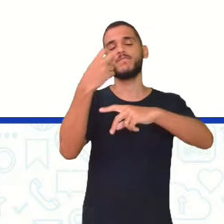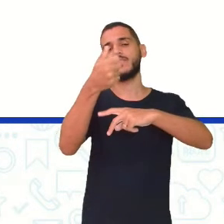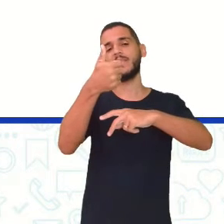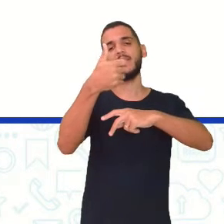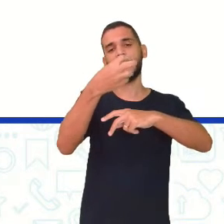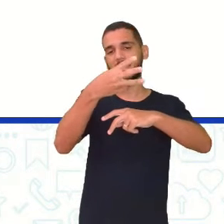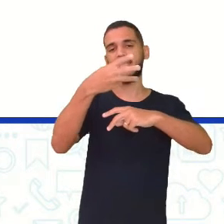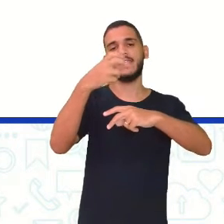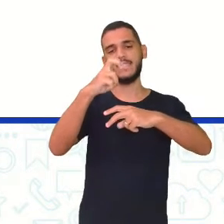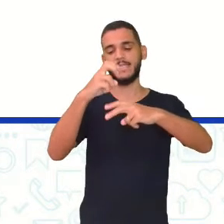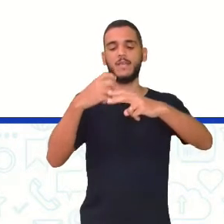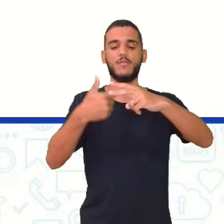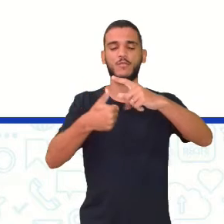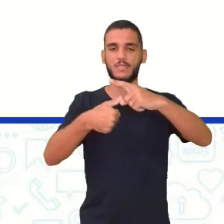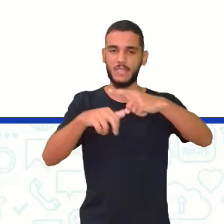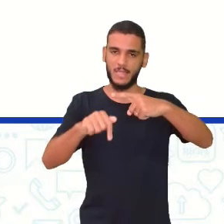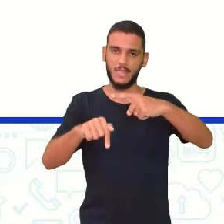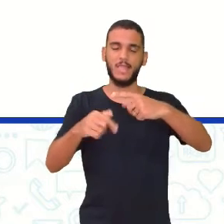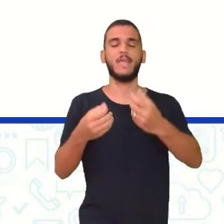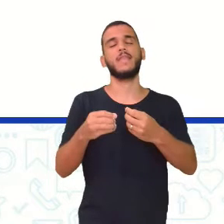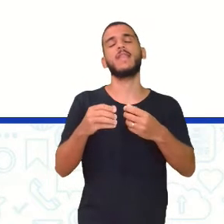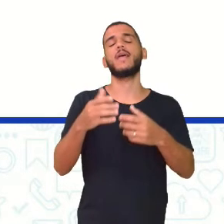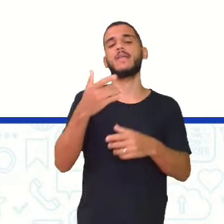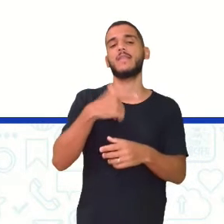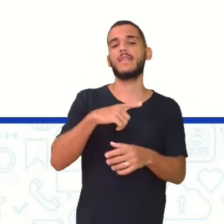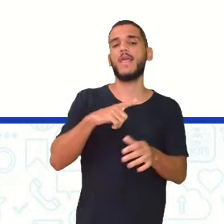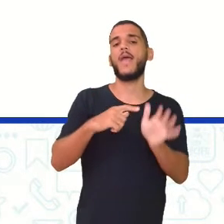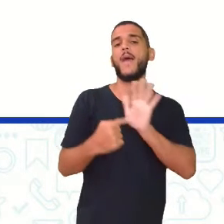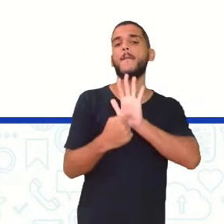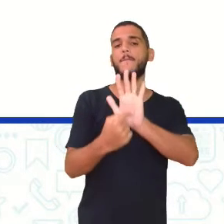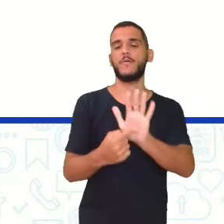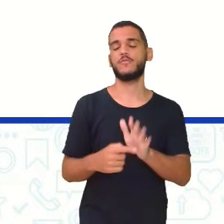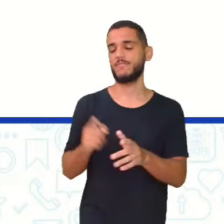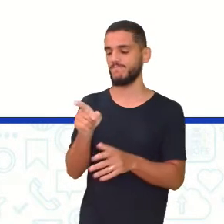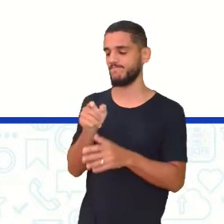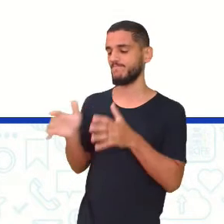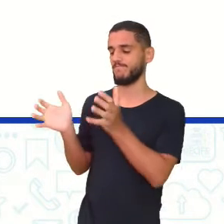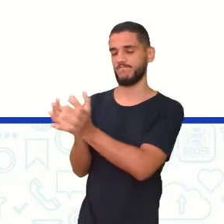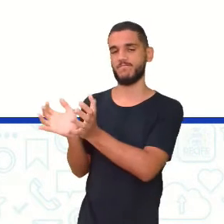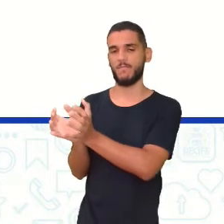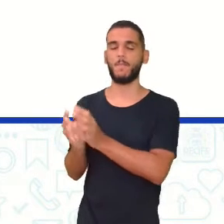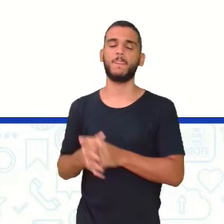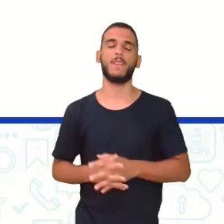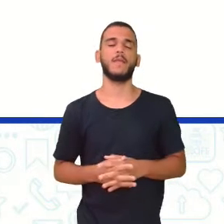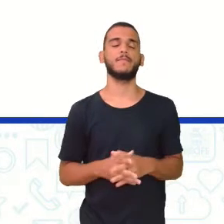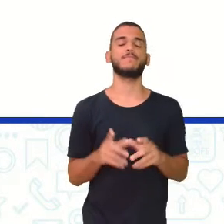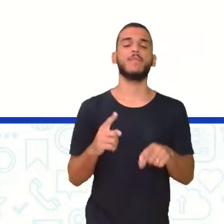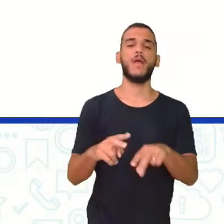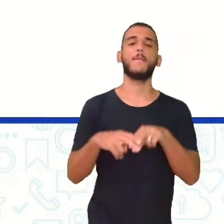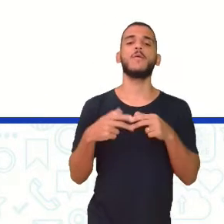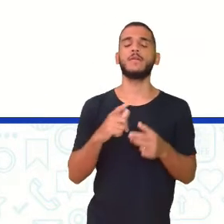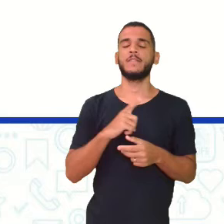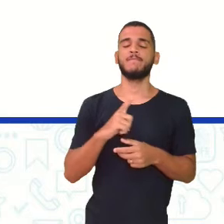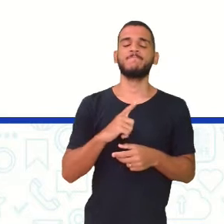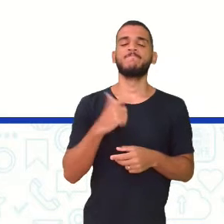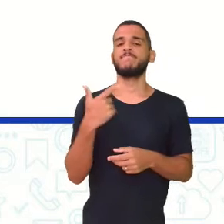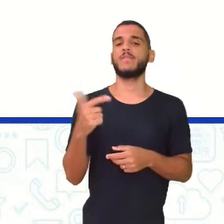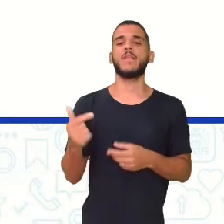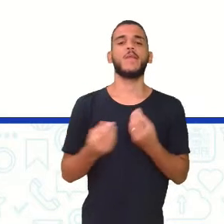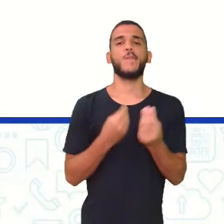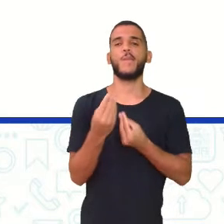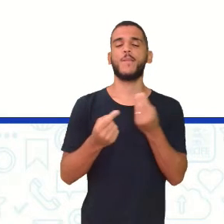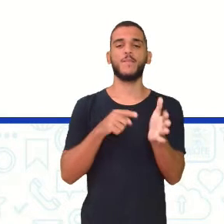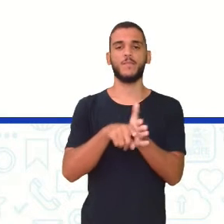específico Para poder ser amostra Por que, Ricardo? Eu tenho isso de amostra? Porque, vê só, gente Ó, não tem como eu fazer uma